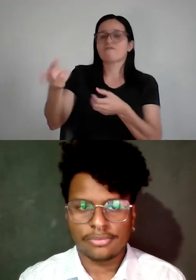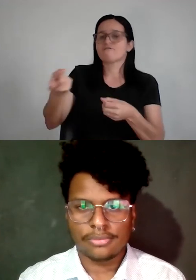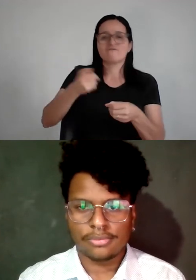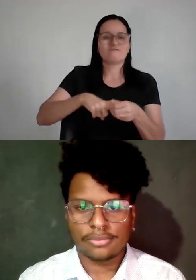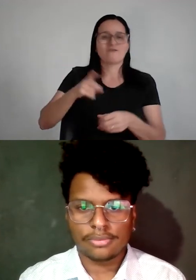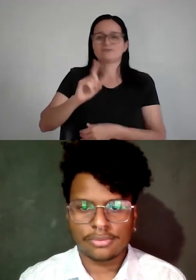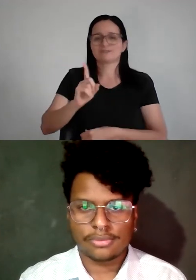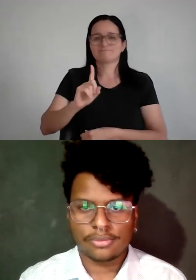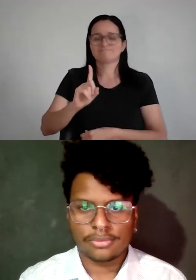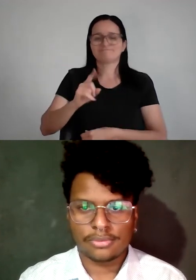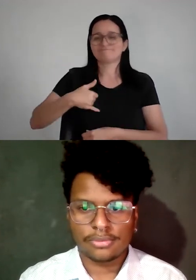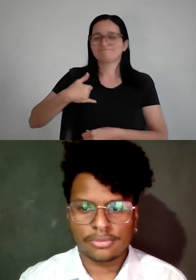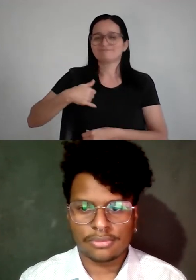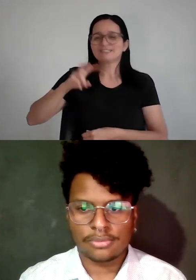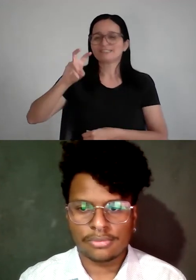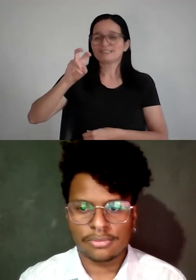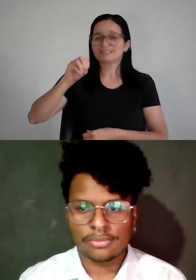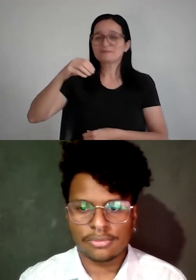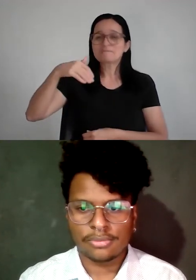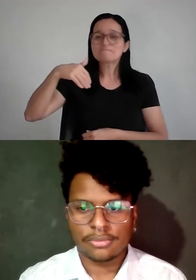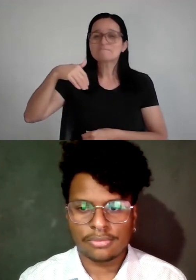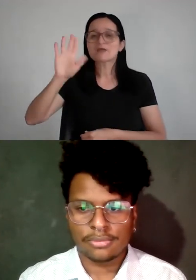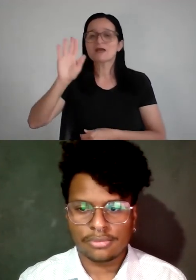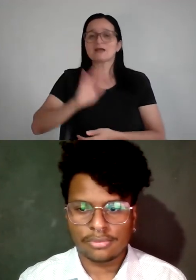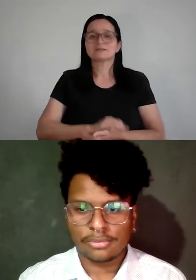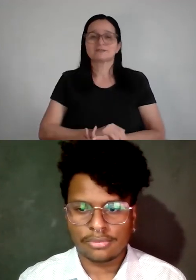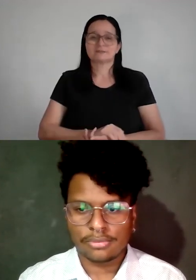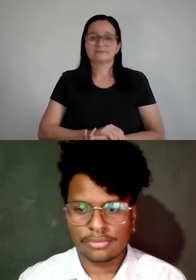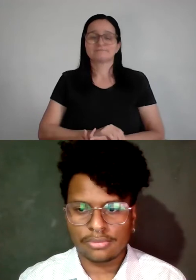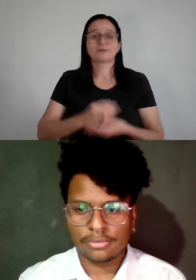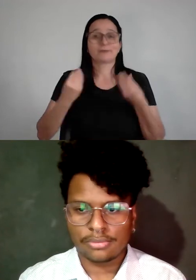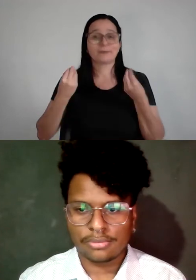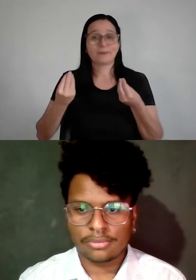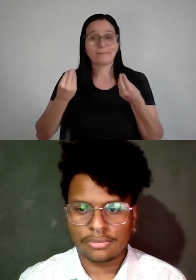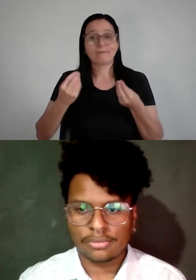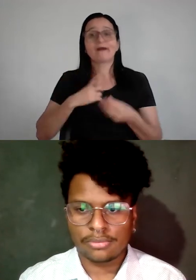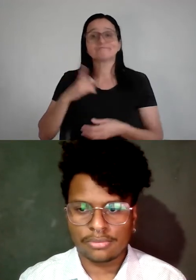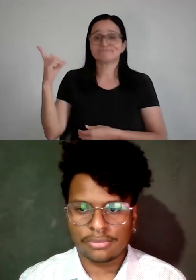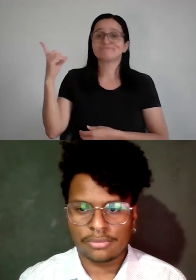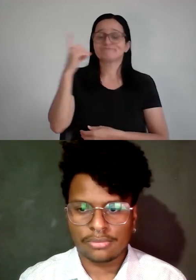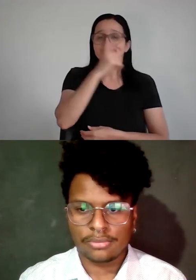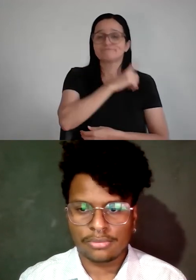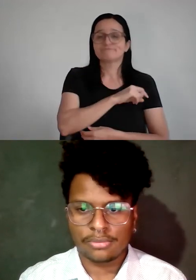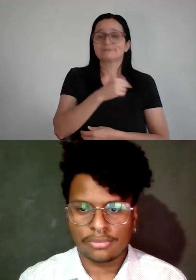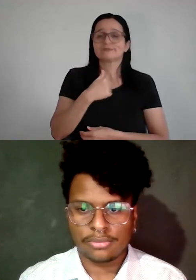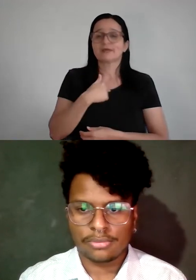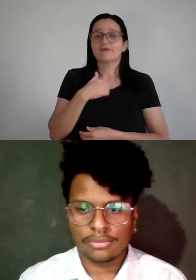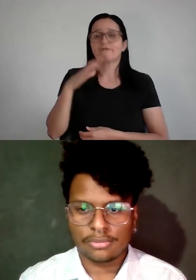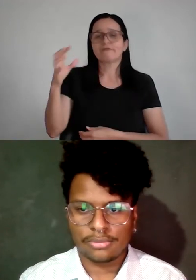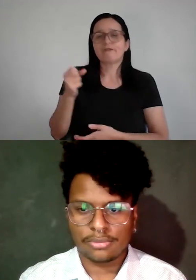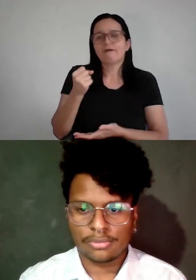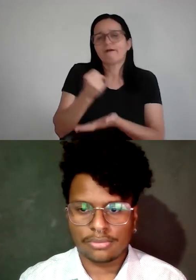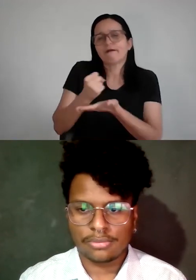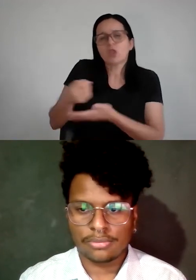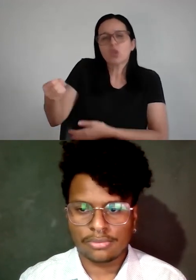com mais de 50 anos têm uma taxa de empregabilidade que cai drasticamente. O mercado, o mundo é mal, porque eu vou contratar um laser novinho,